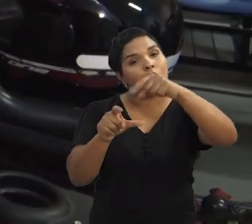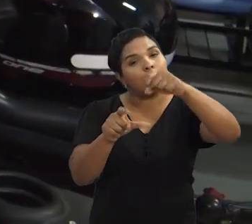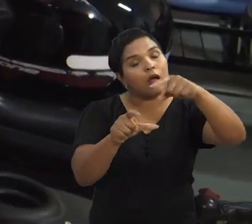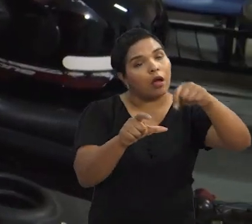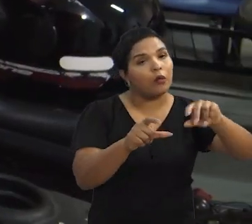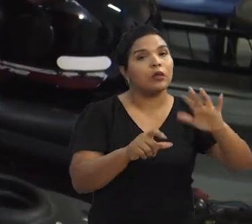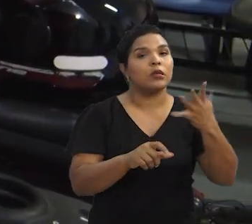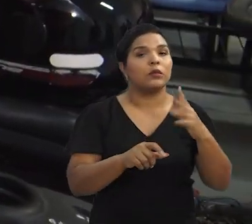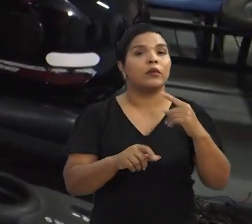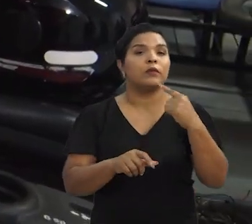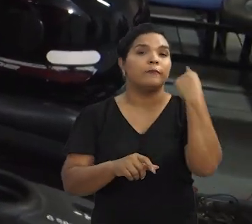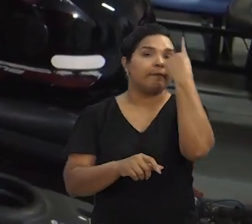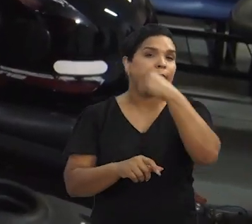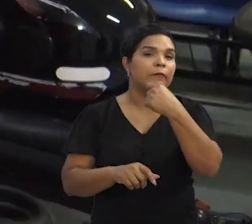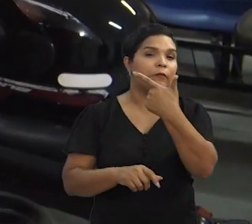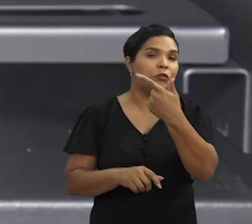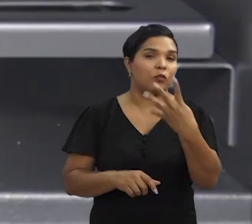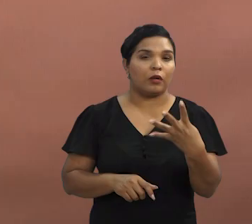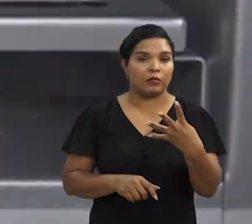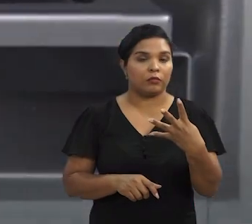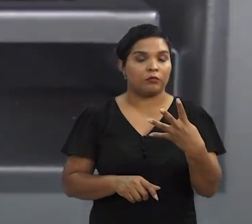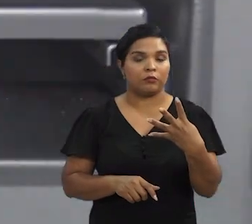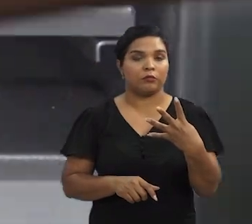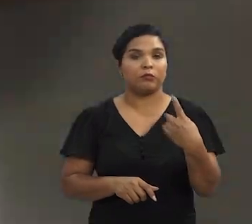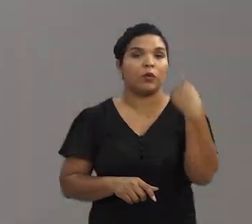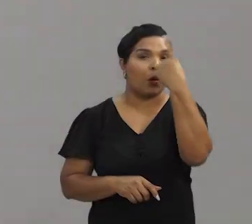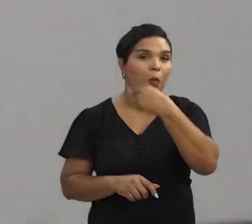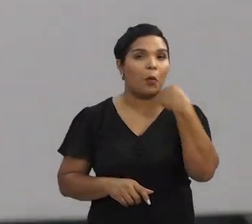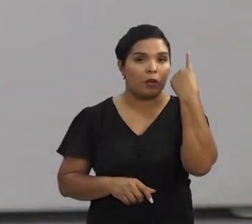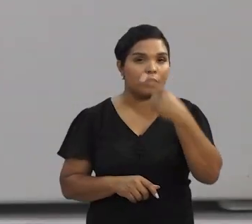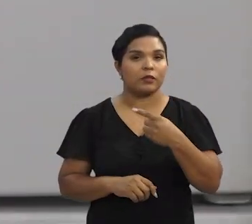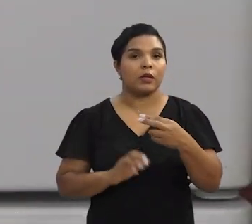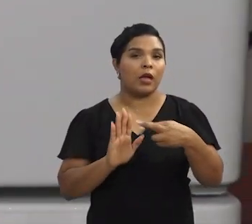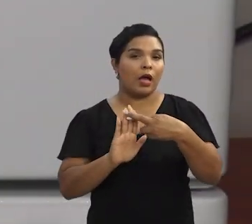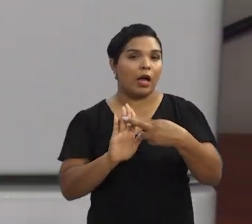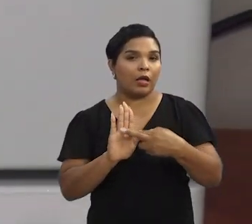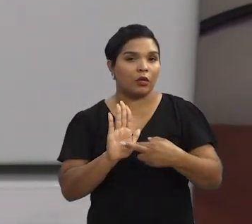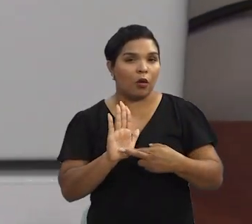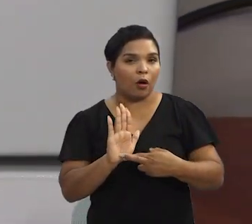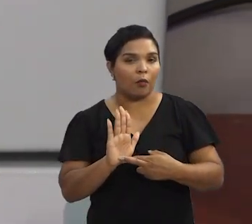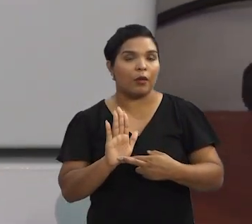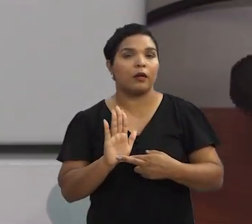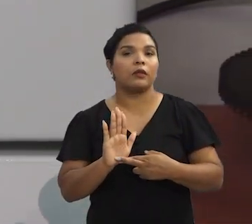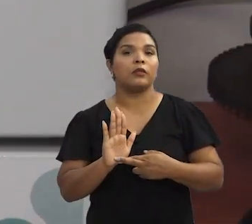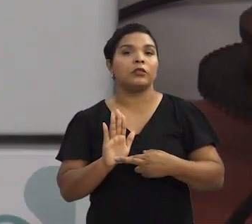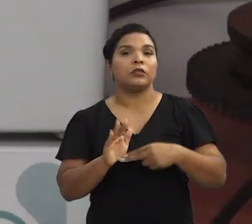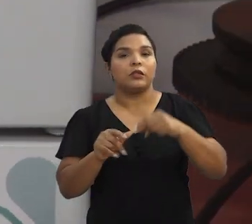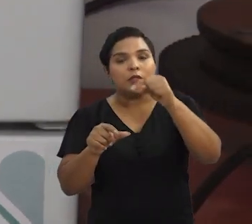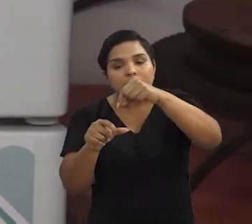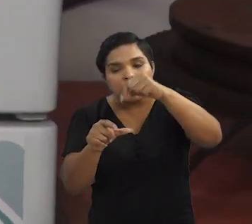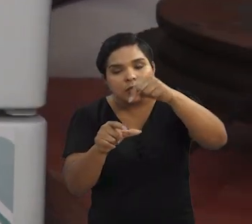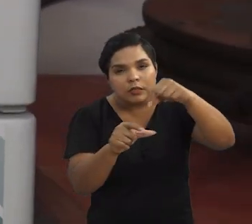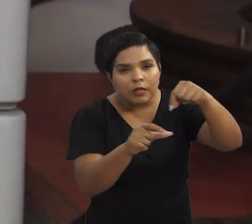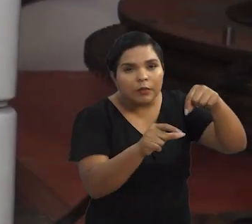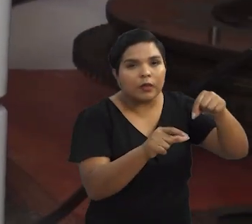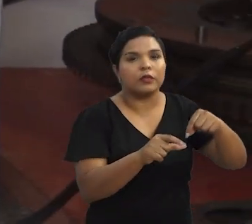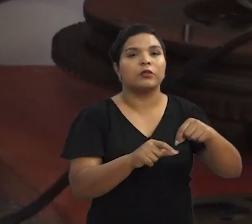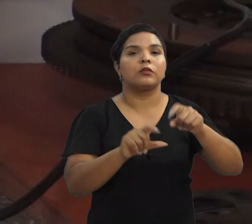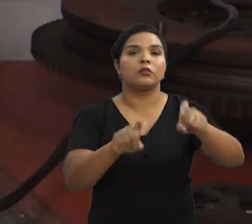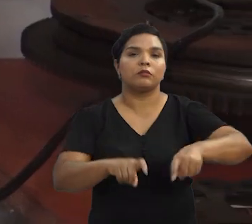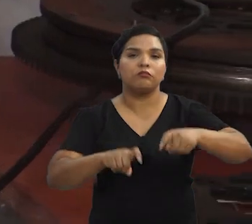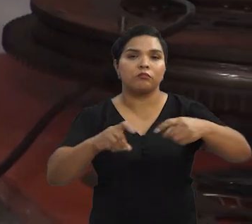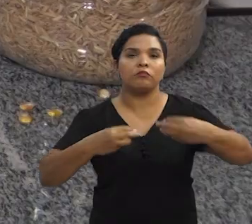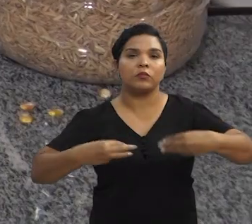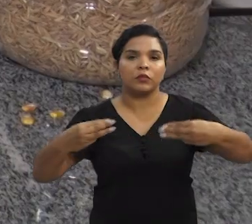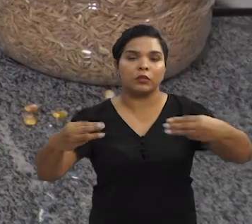geralmente dura em torno de 24 horas, seguindo a norma, seguindo a norma da regra de análise de semente pelo Ministério